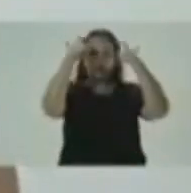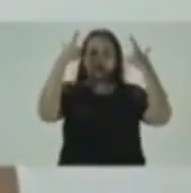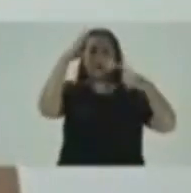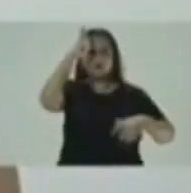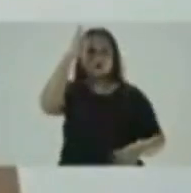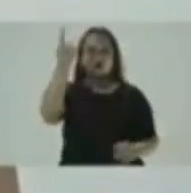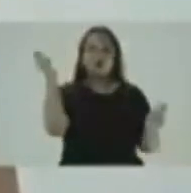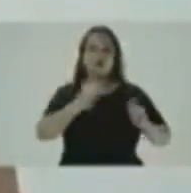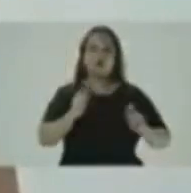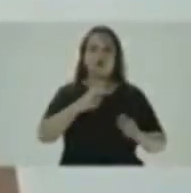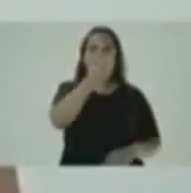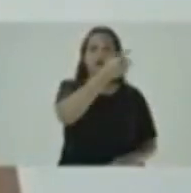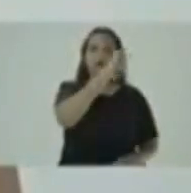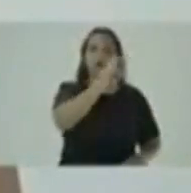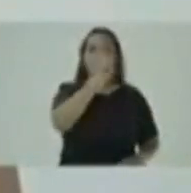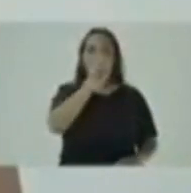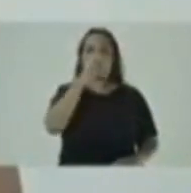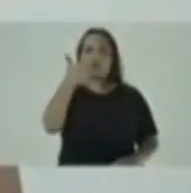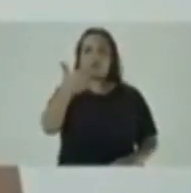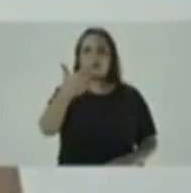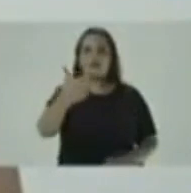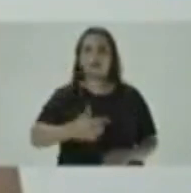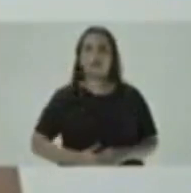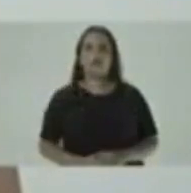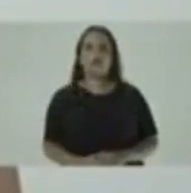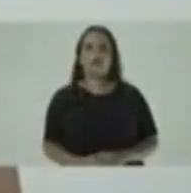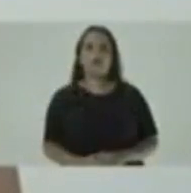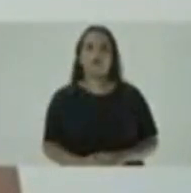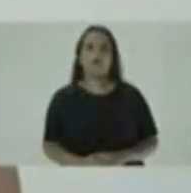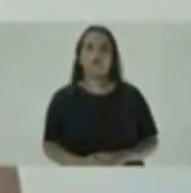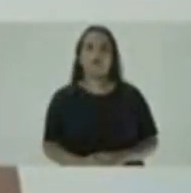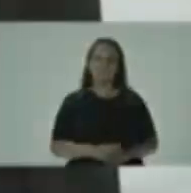nossa revolta. Ana Paula Goldbar, 2552.